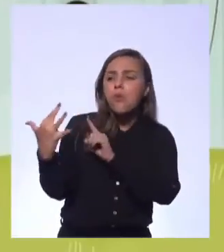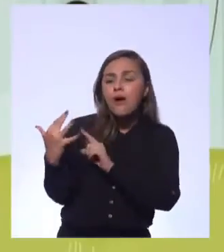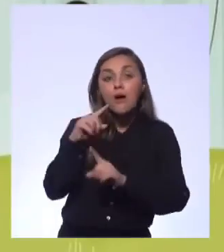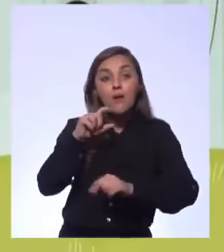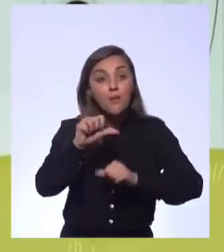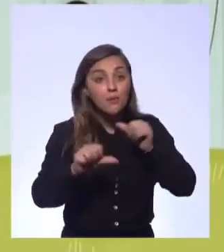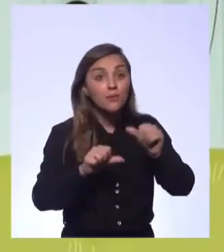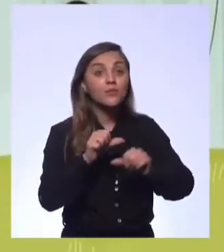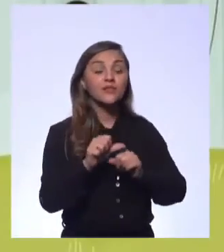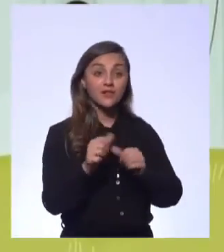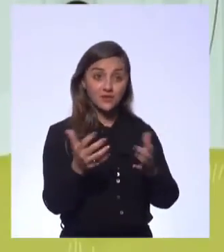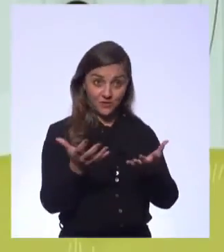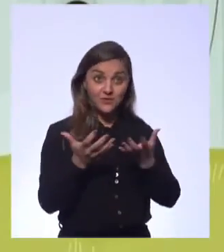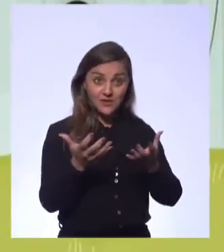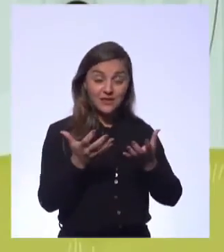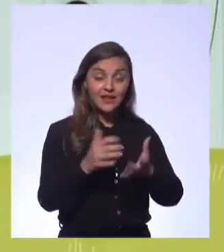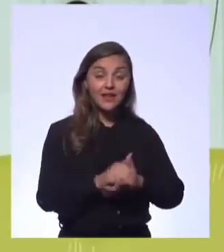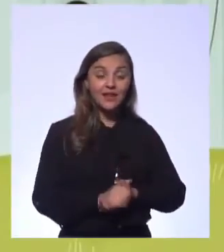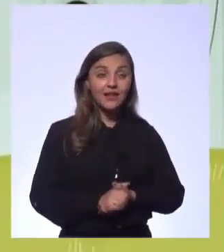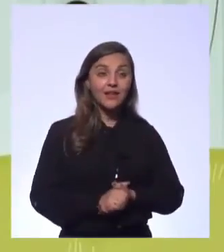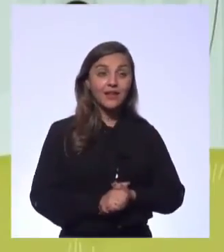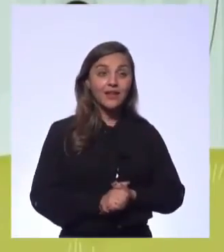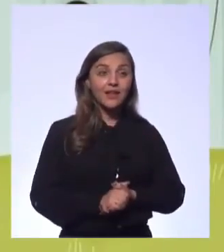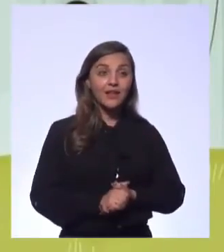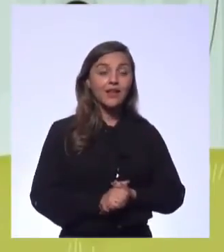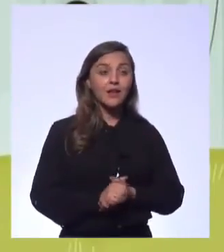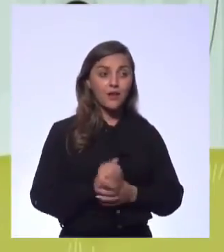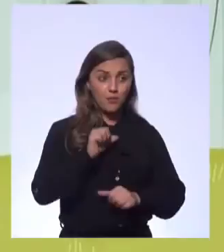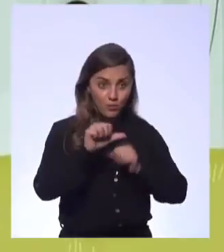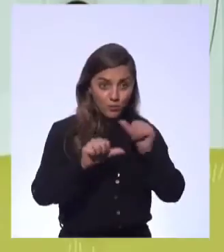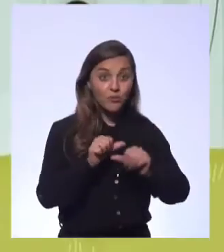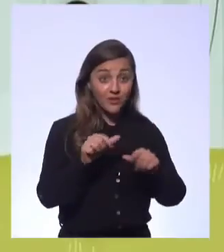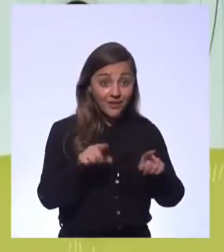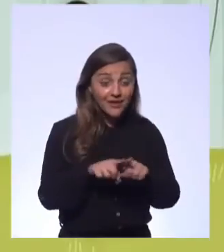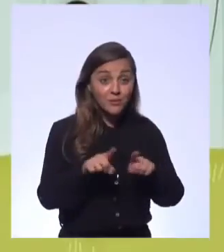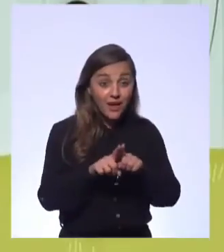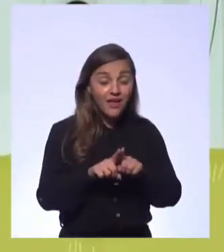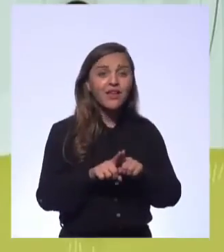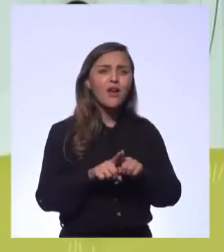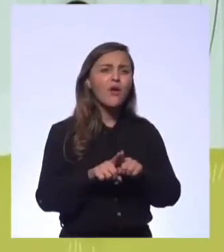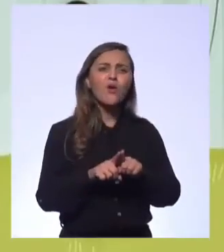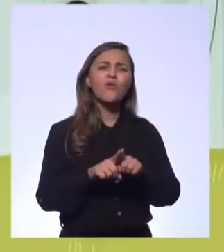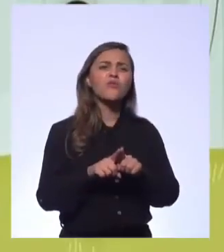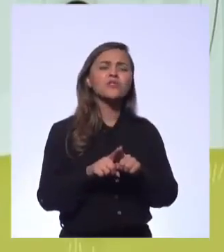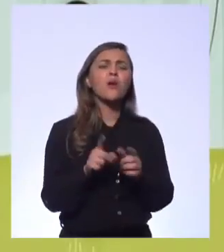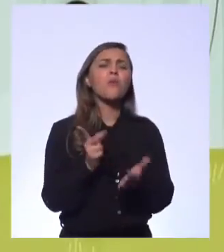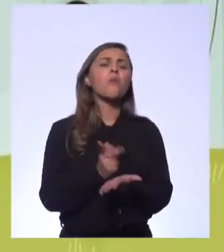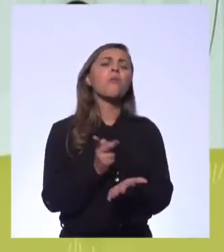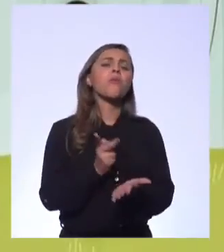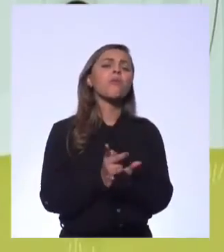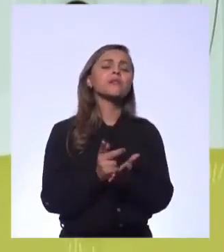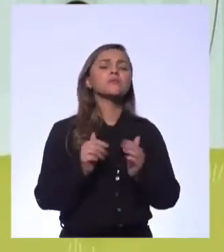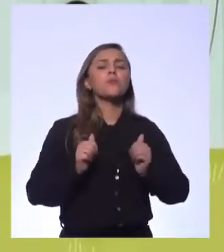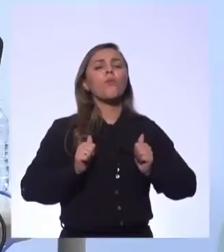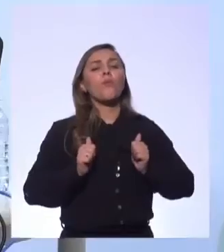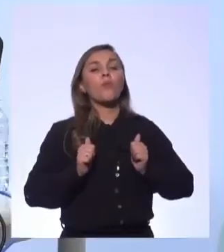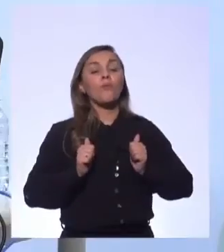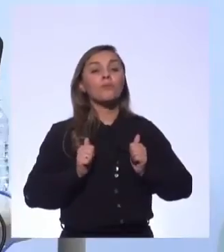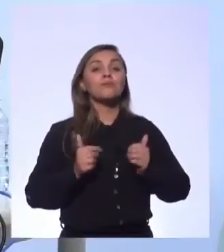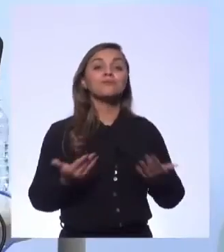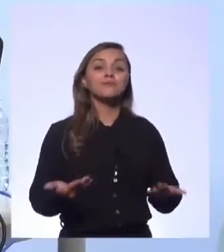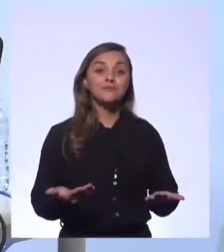você quer ser levado pela transformação ou você quer ser o grande promotor dessa transformação?